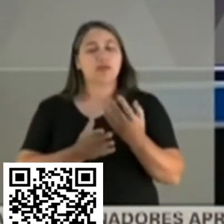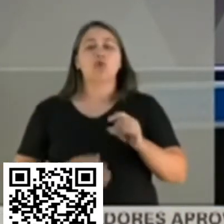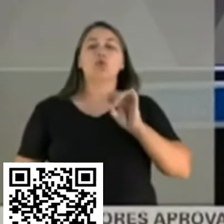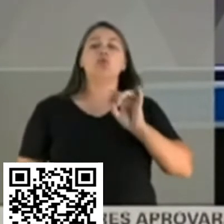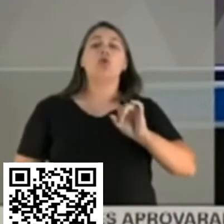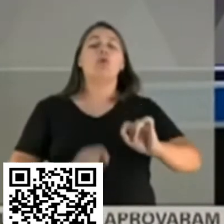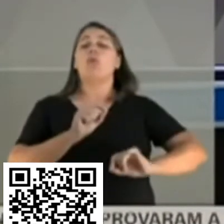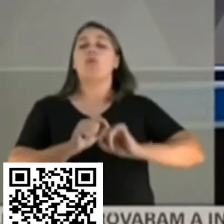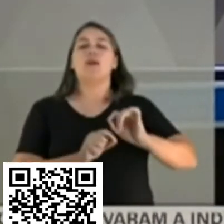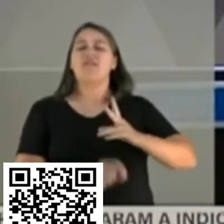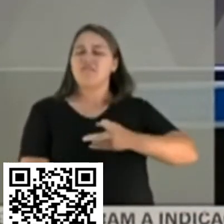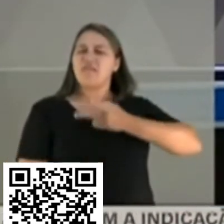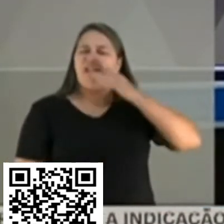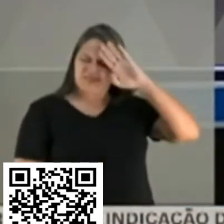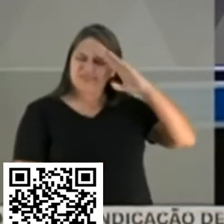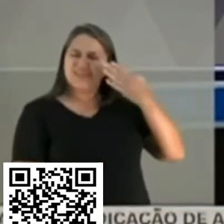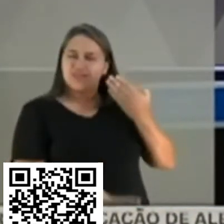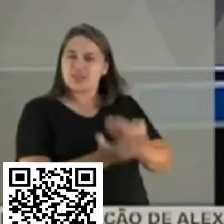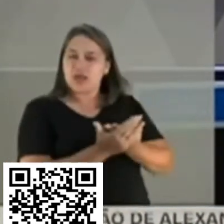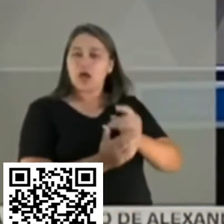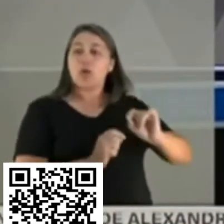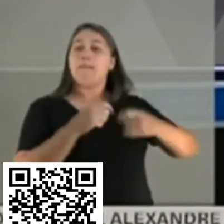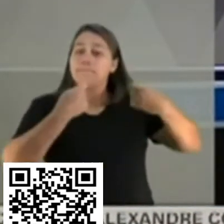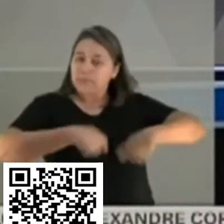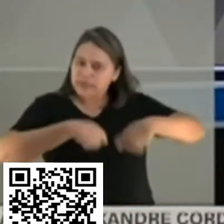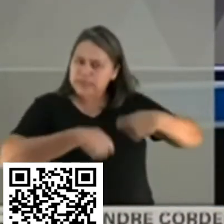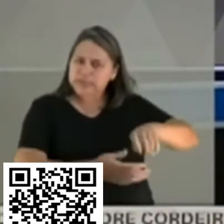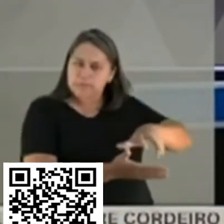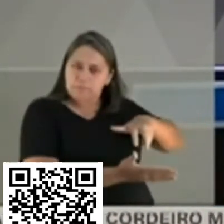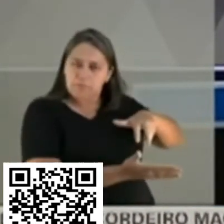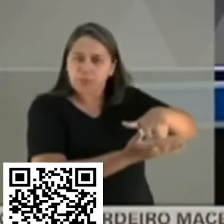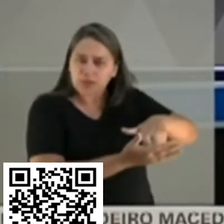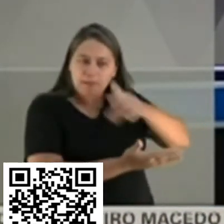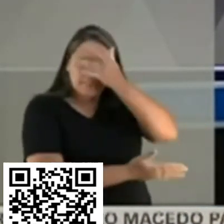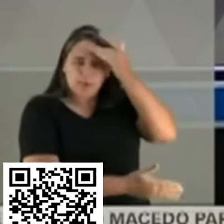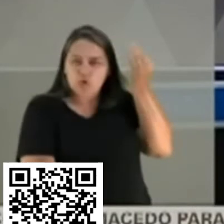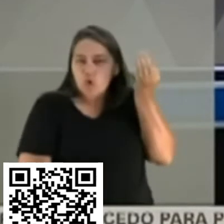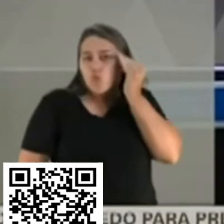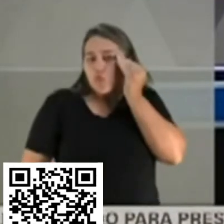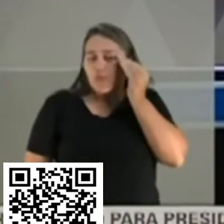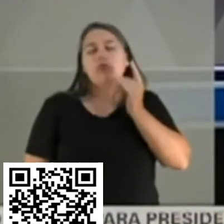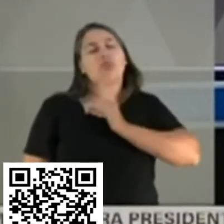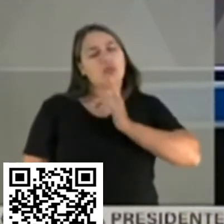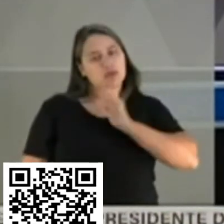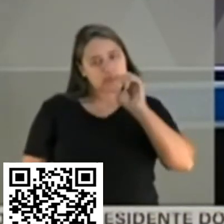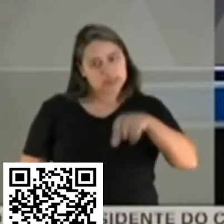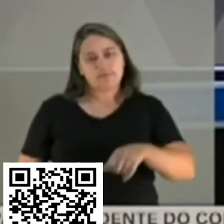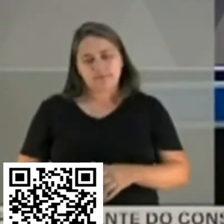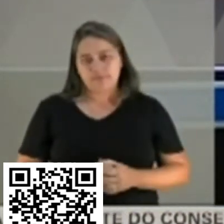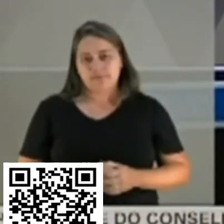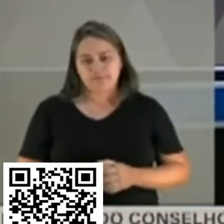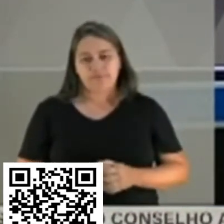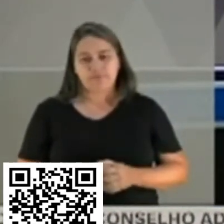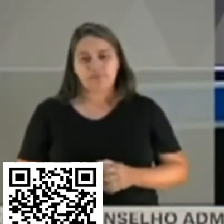renovam a certeza de punir os culpados. E eles existem. Isso, sim,